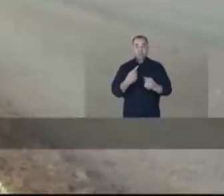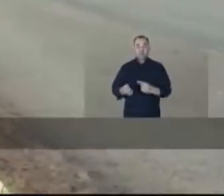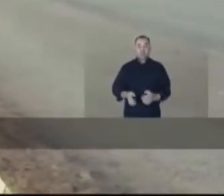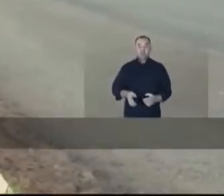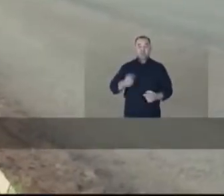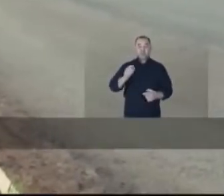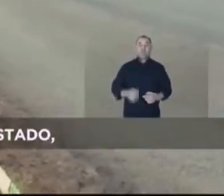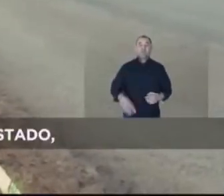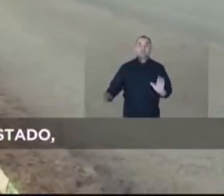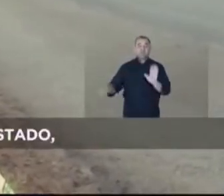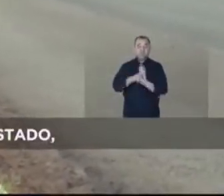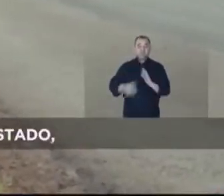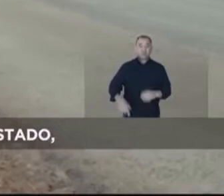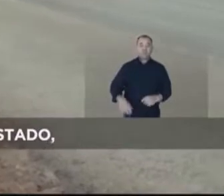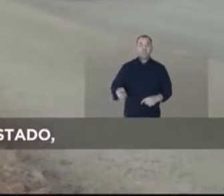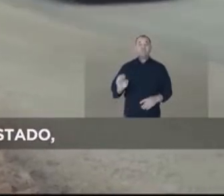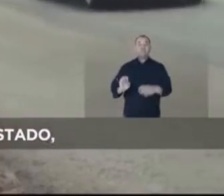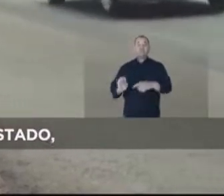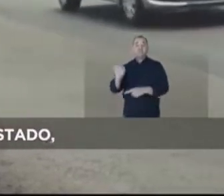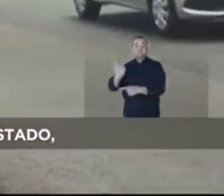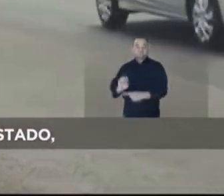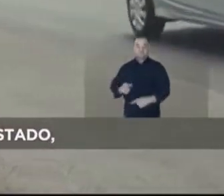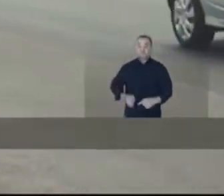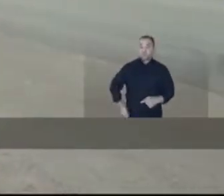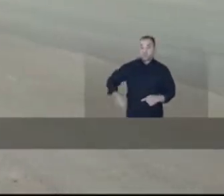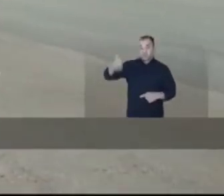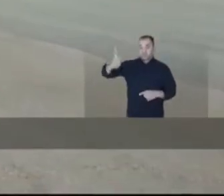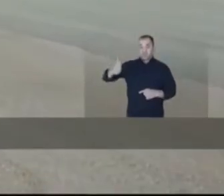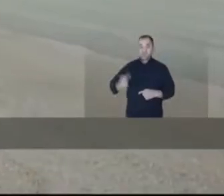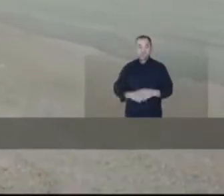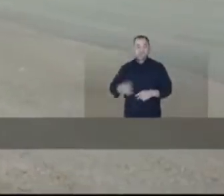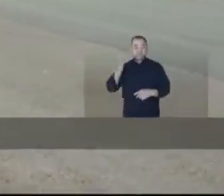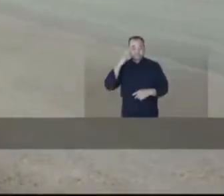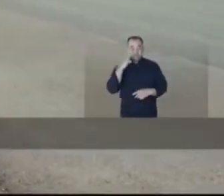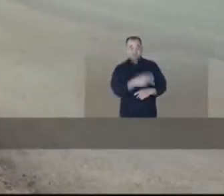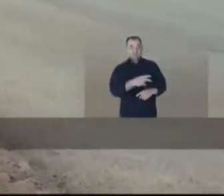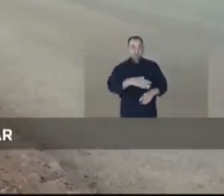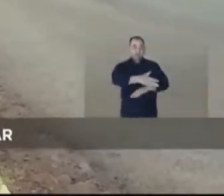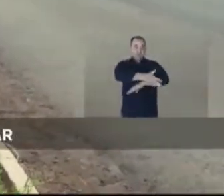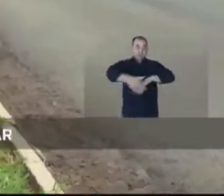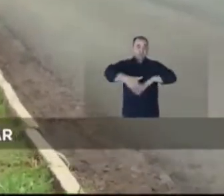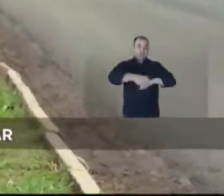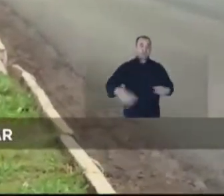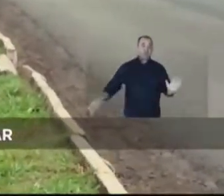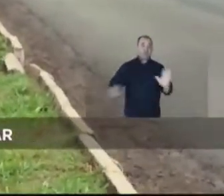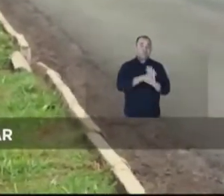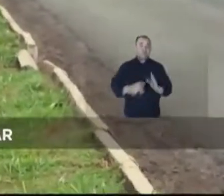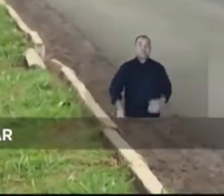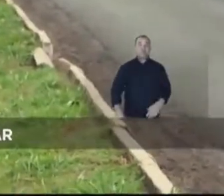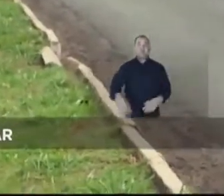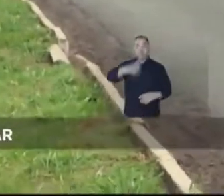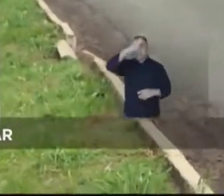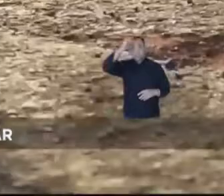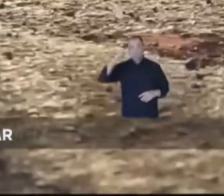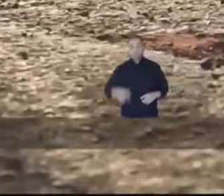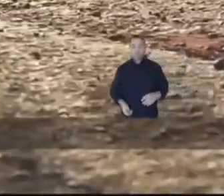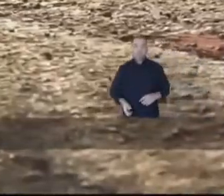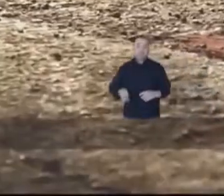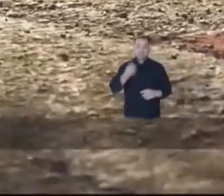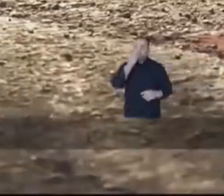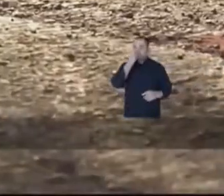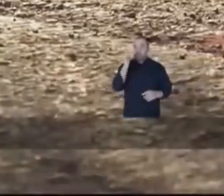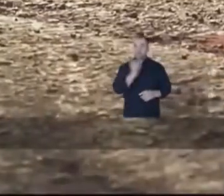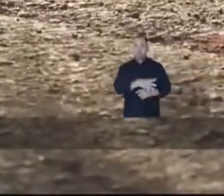Veja no caso da Heitor Furtado. Na pista principal, que é de competência do Estado, está em boas condições. Já que, quando é para o município cuidar,